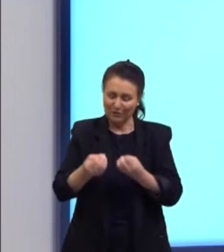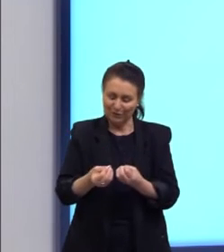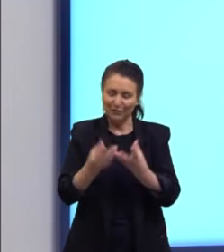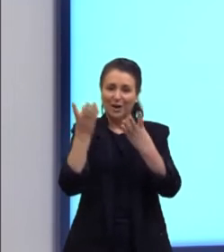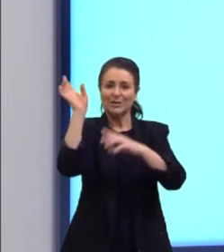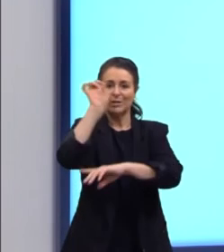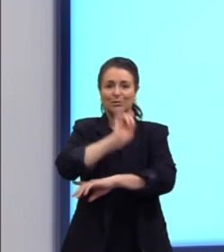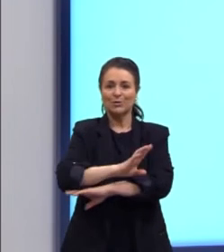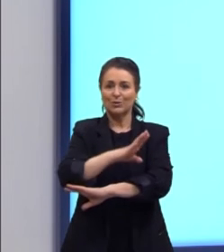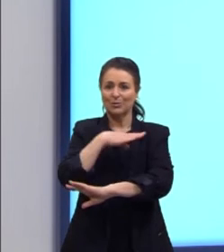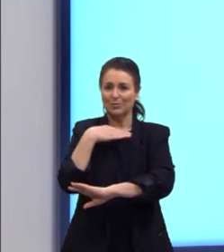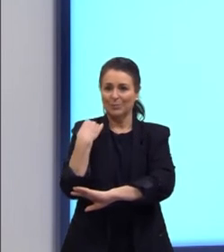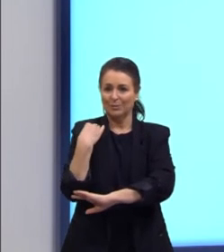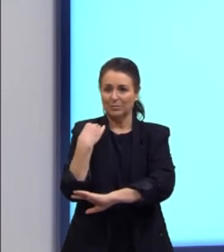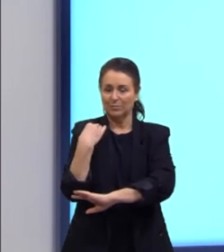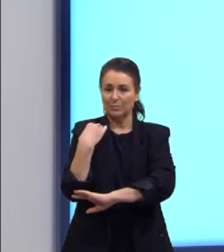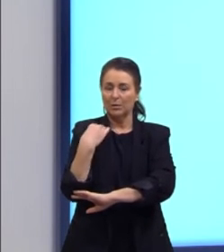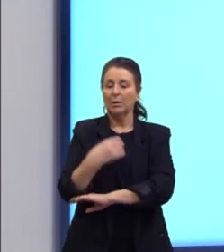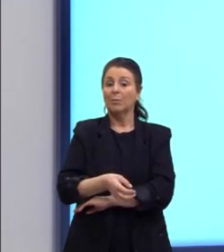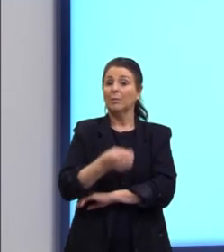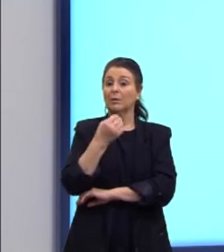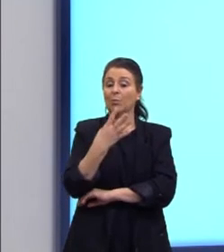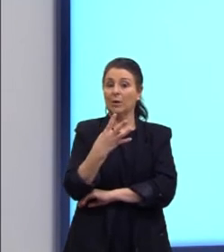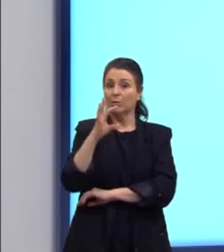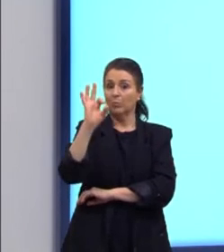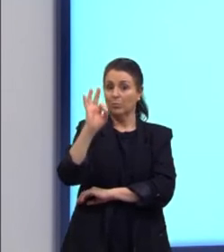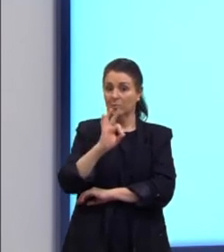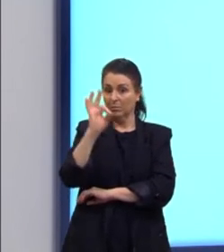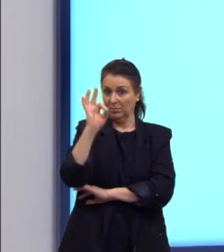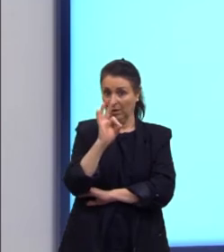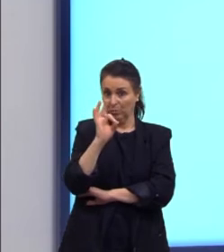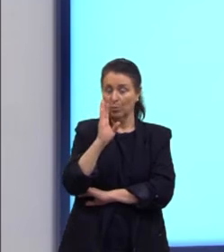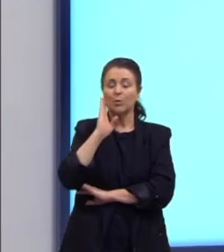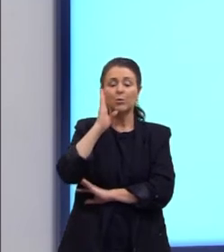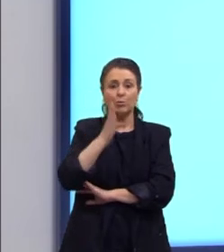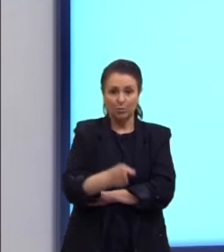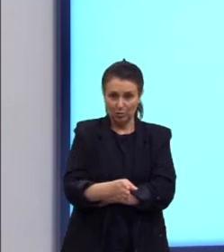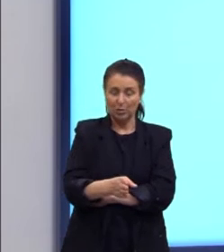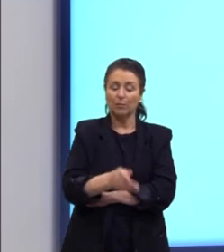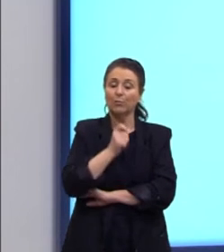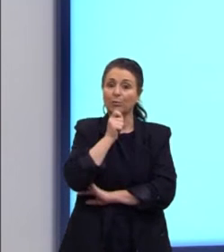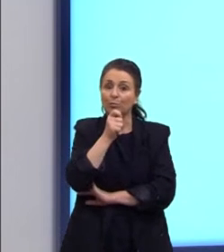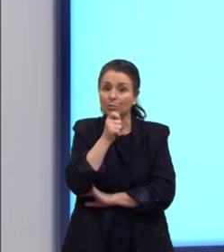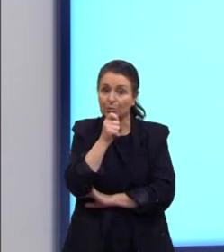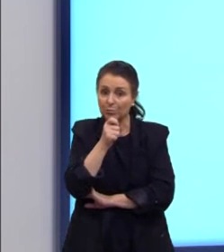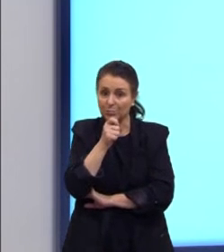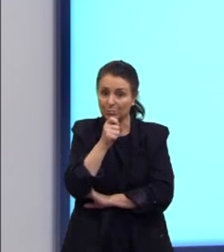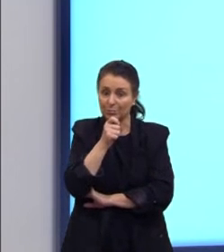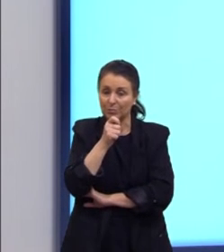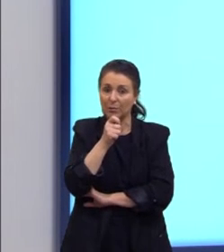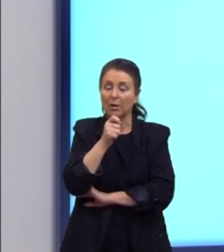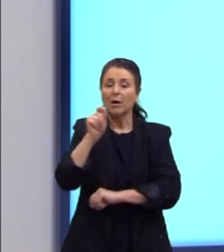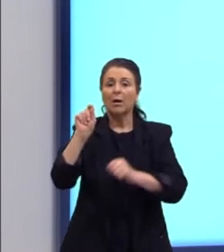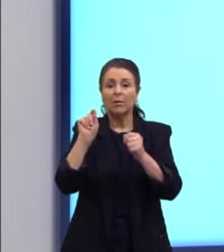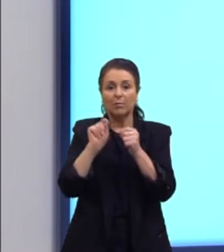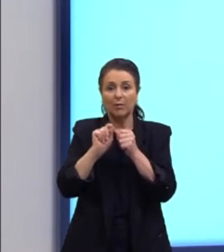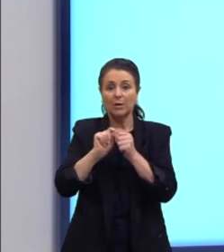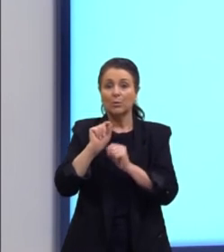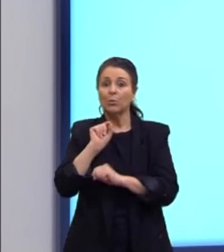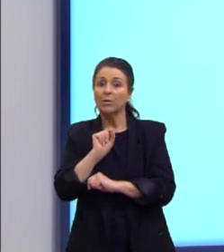Em contrapartida, 4% desses que já foram citados celebram